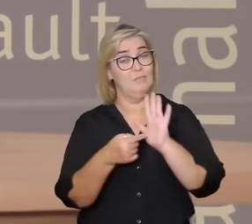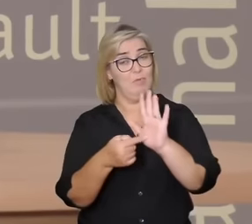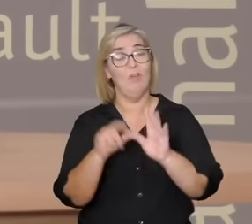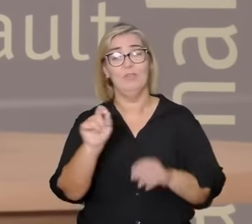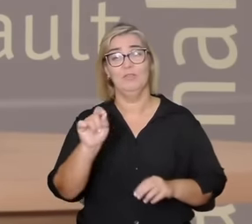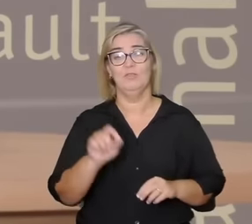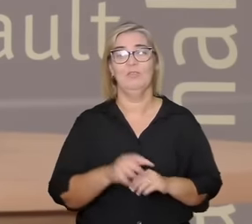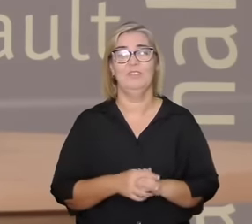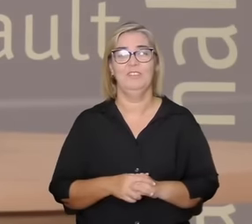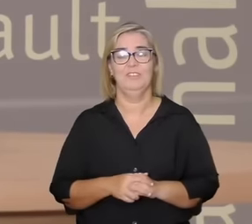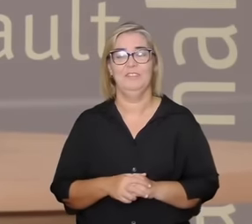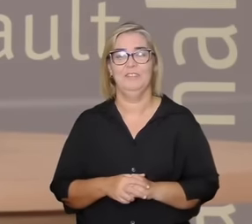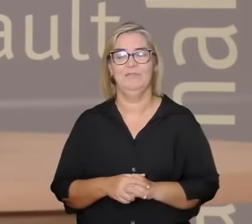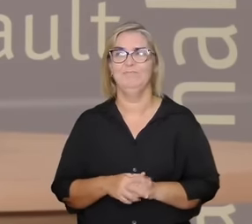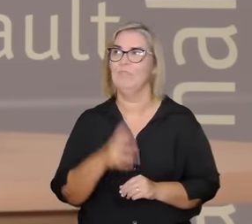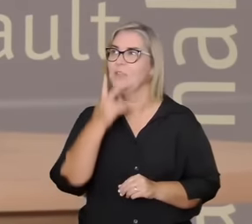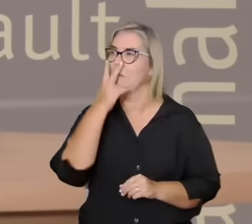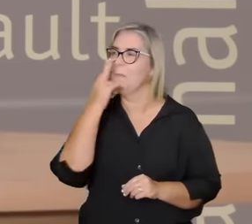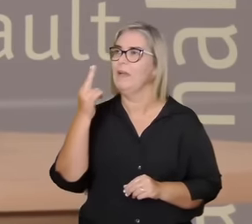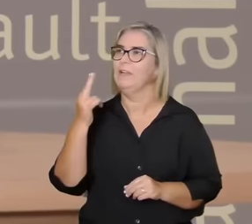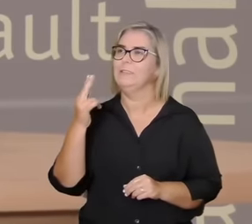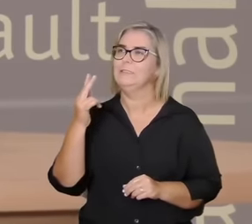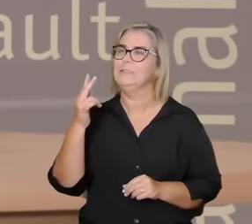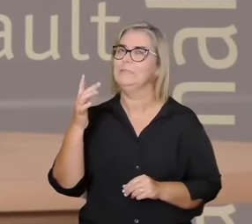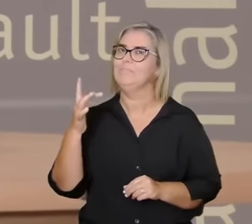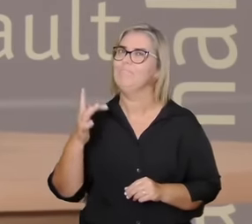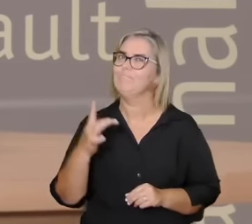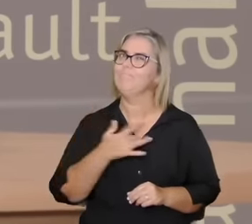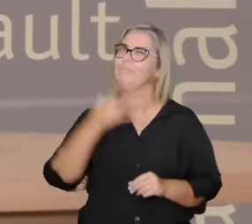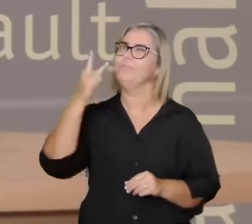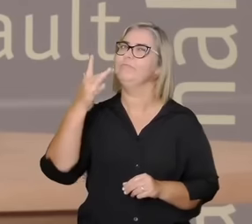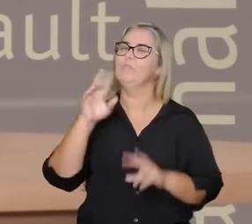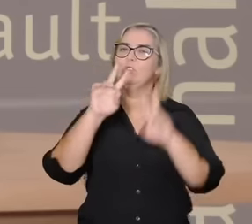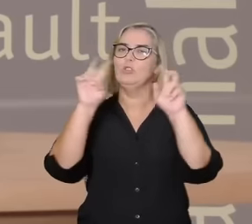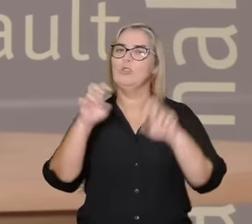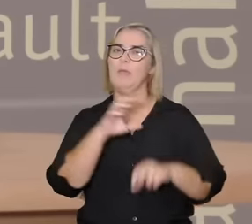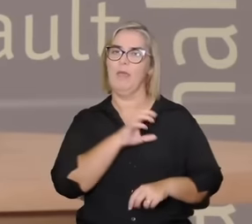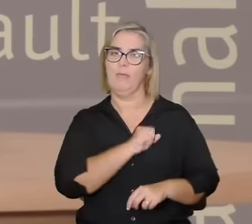me toca e pode nos ajudar a pensar sobre o amor